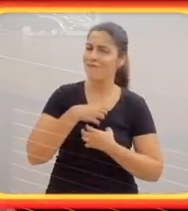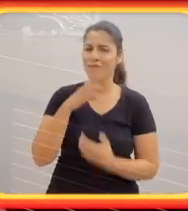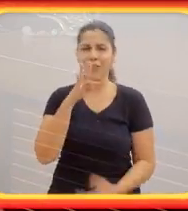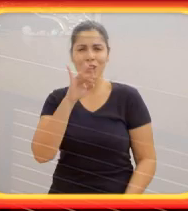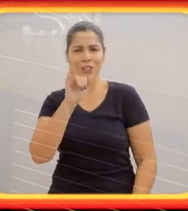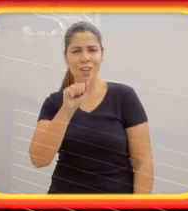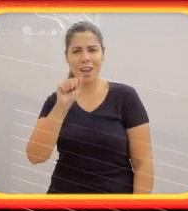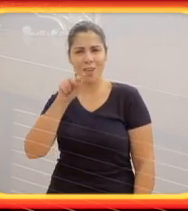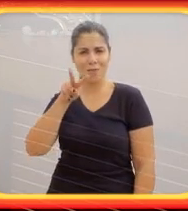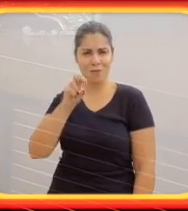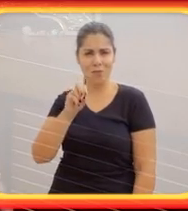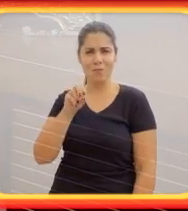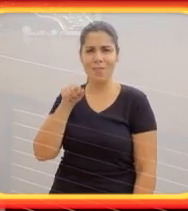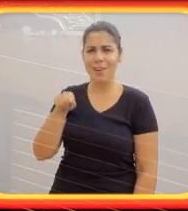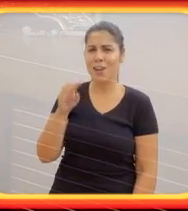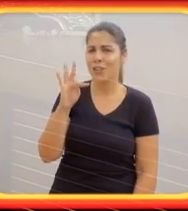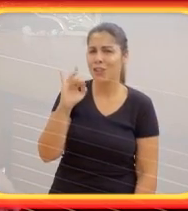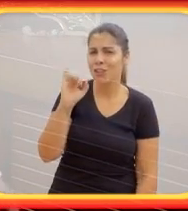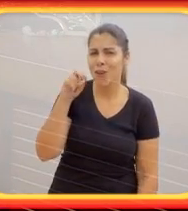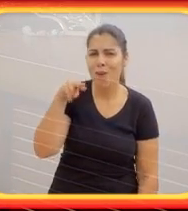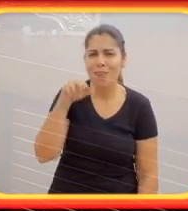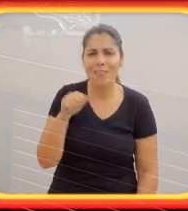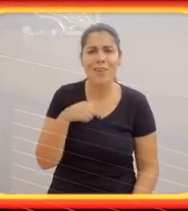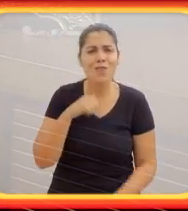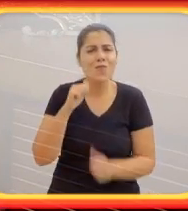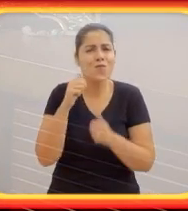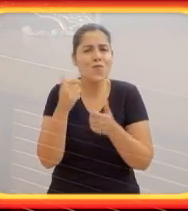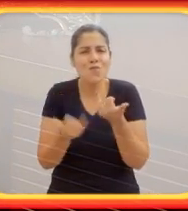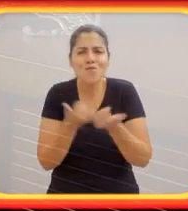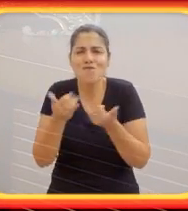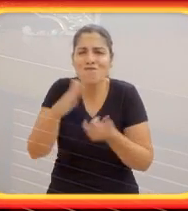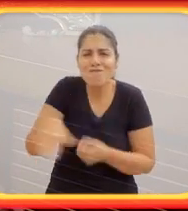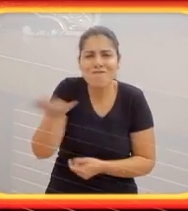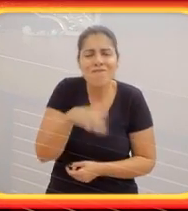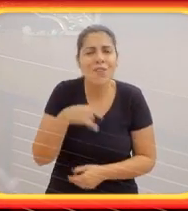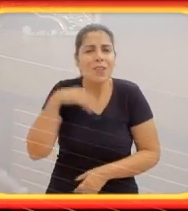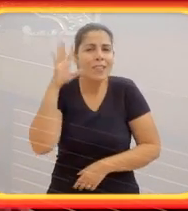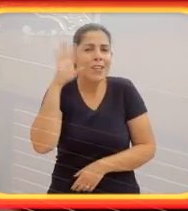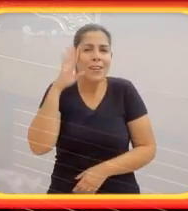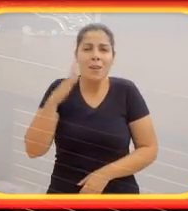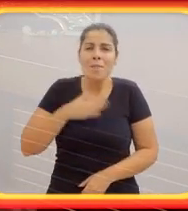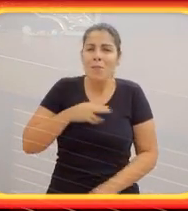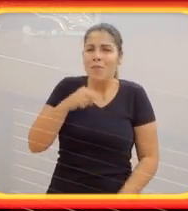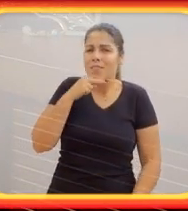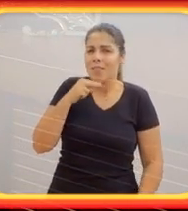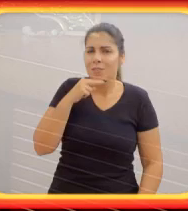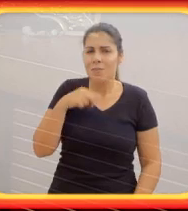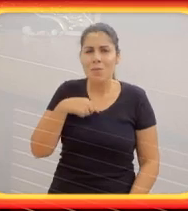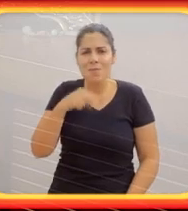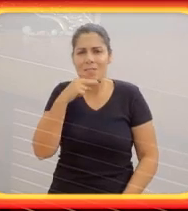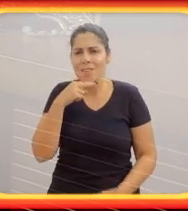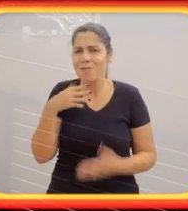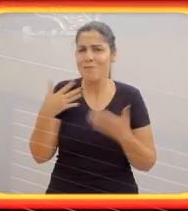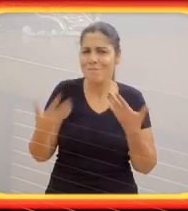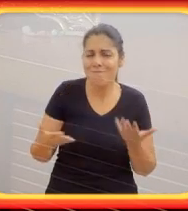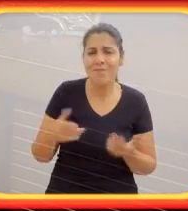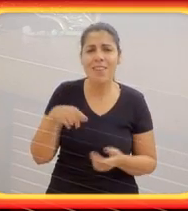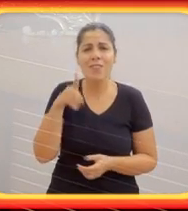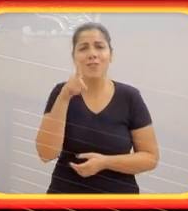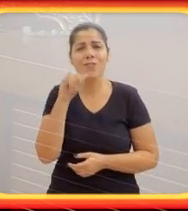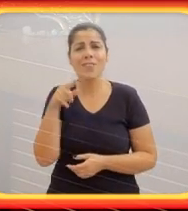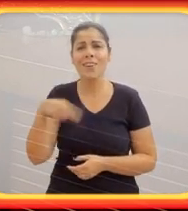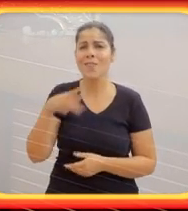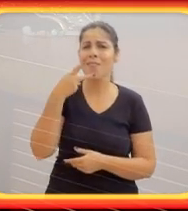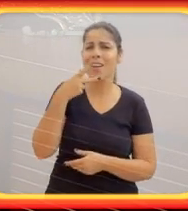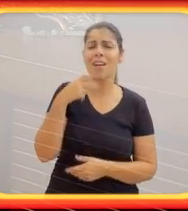aquela tia avó, que era aquela tiona, que curtia, que curtia as crianças, que sonhava com meu netinho, com meu netinho e tal. E aí, o